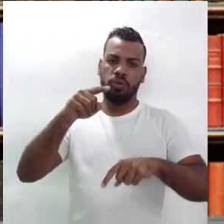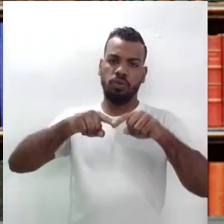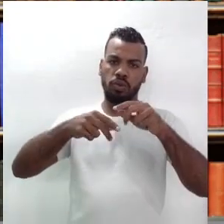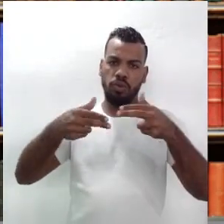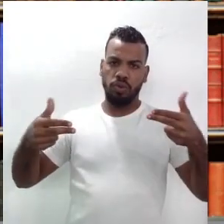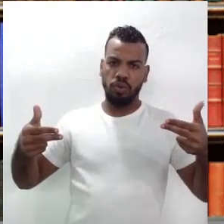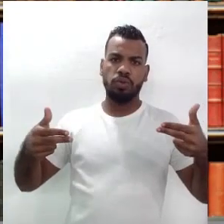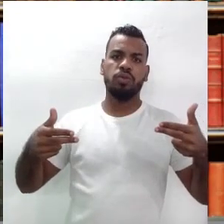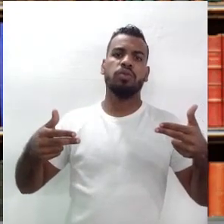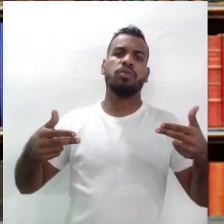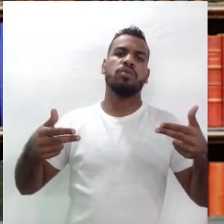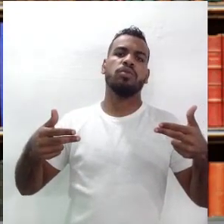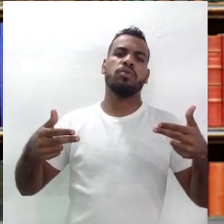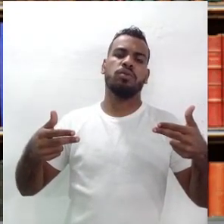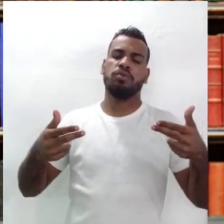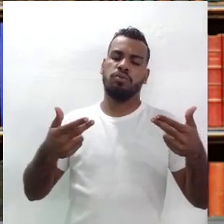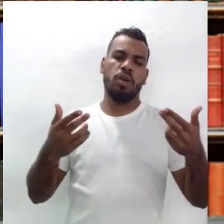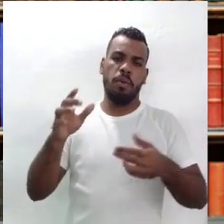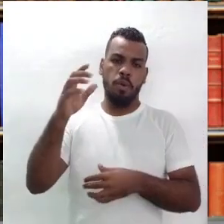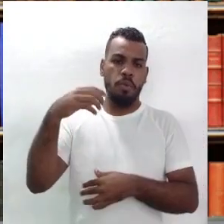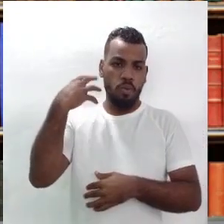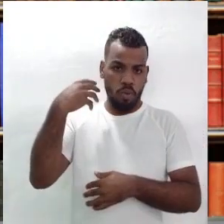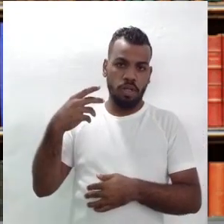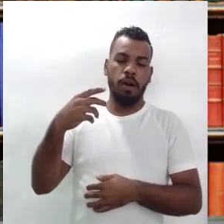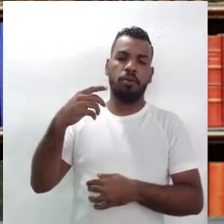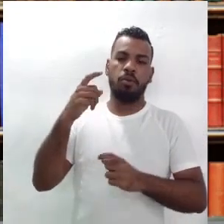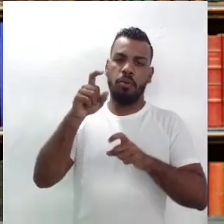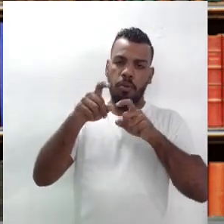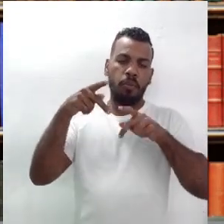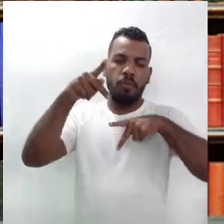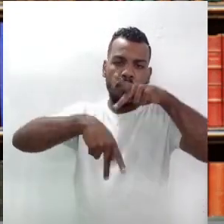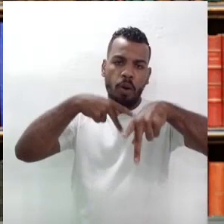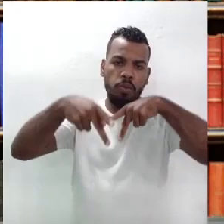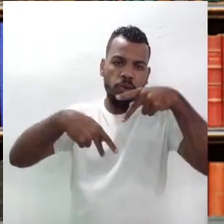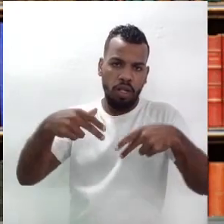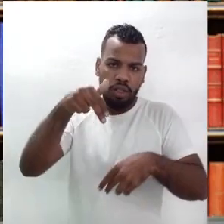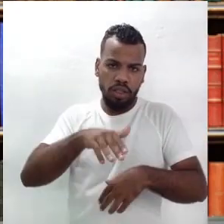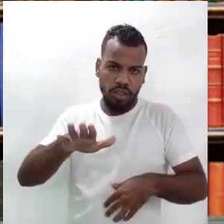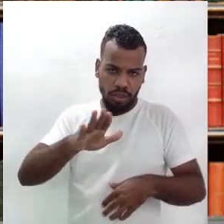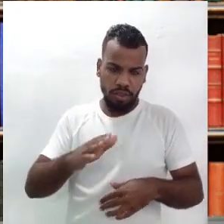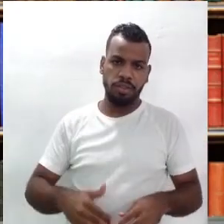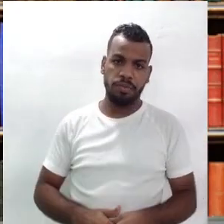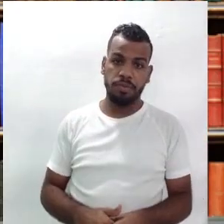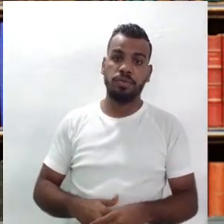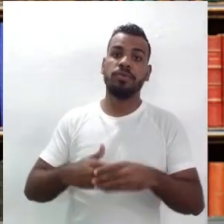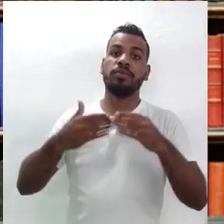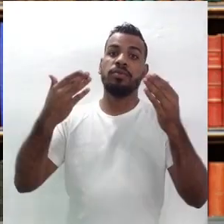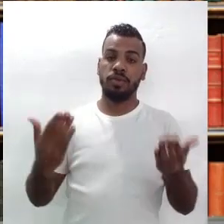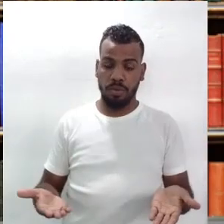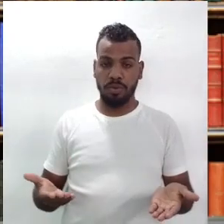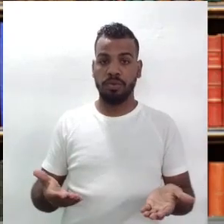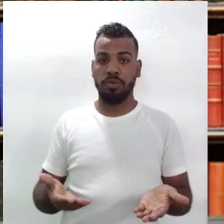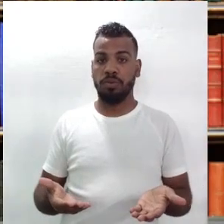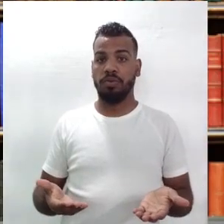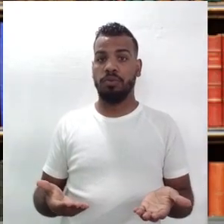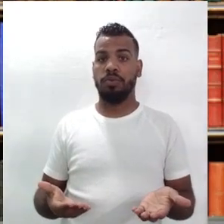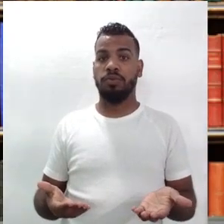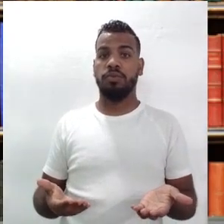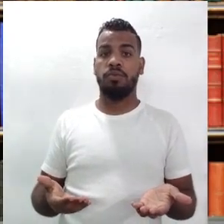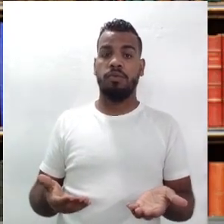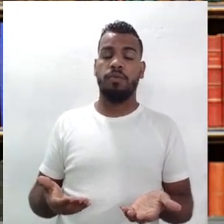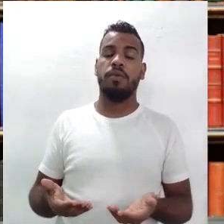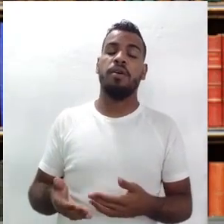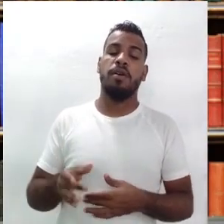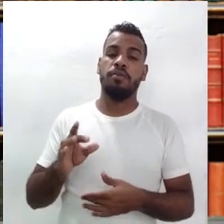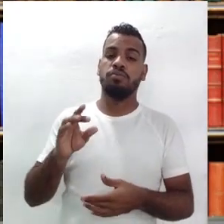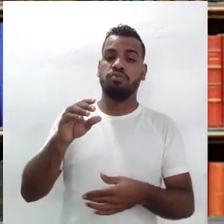típicos da música popular nordestina dentro de uma orquestra. E aí a orquestra armorial